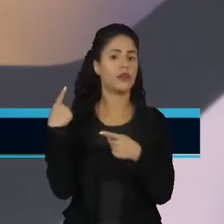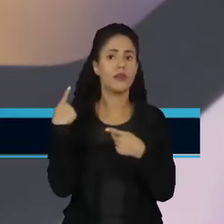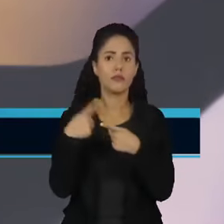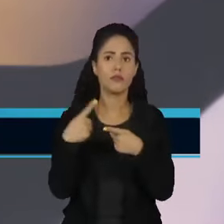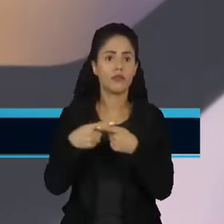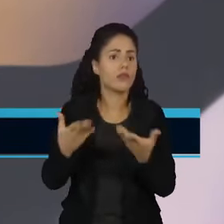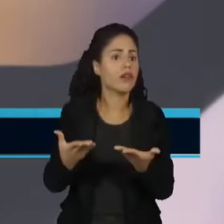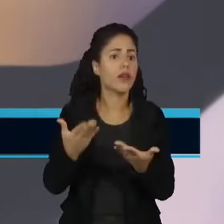literalmente terra sem lei.